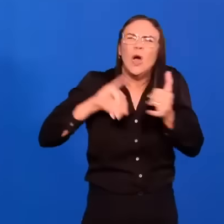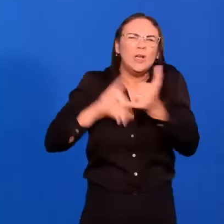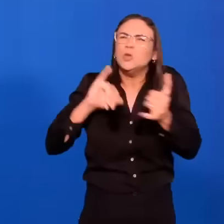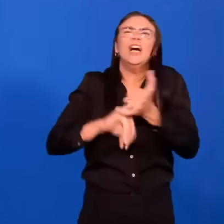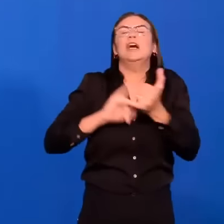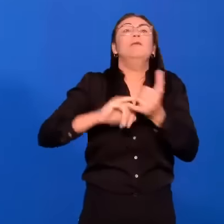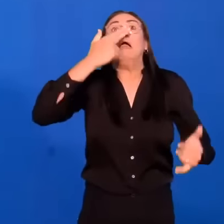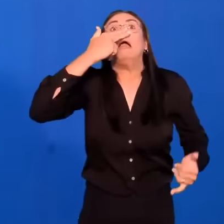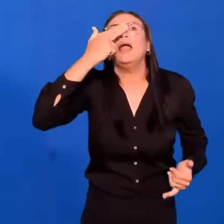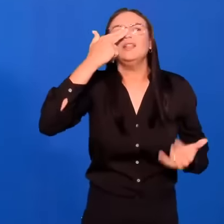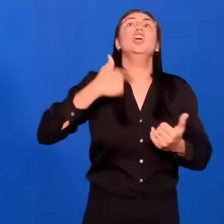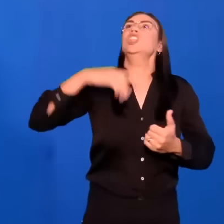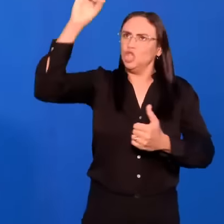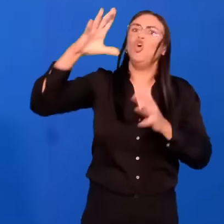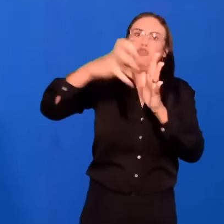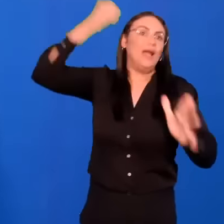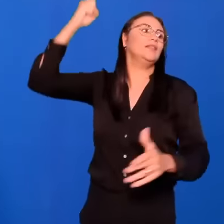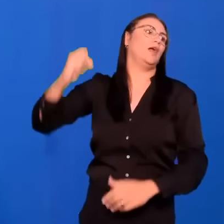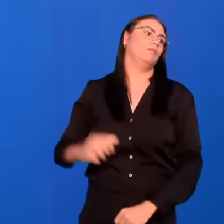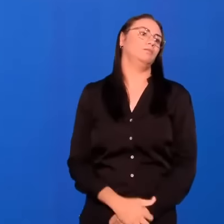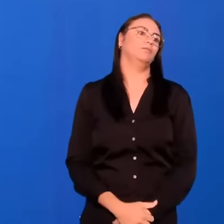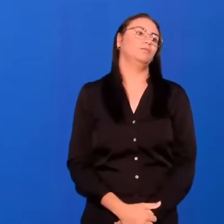há de removê-los do nosso meio.